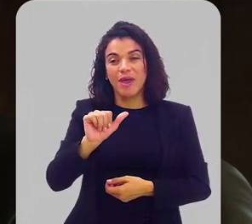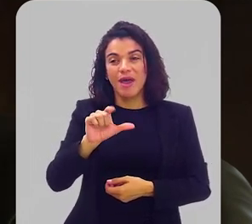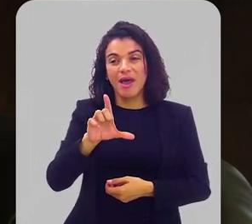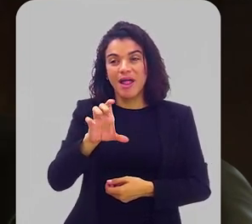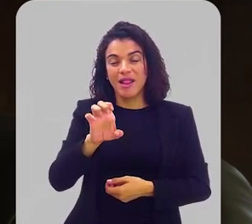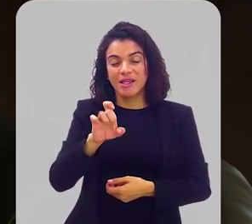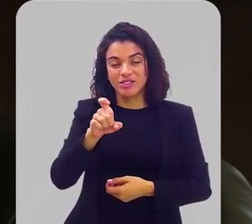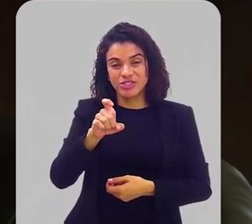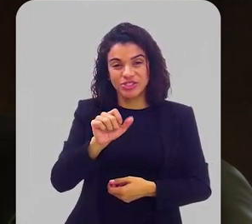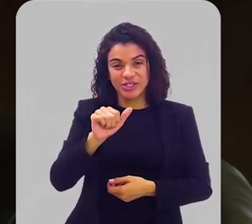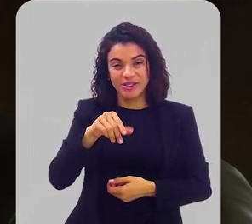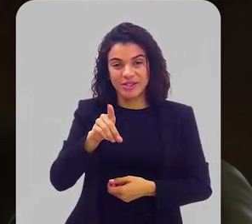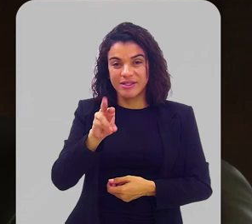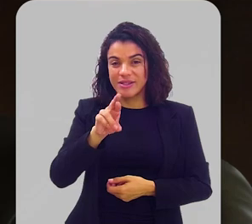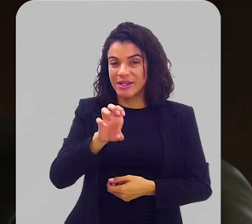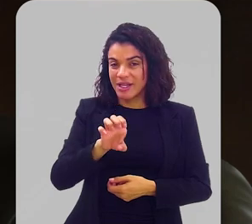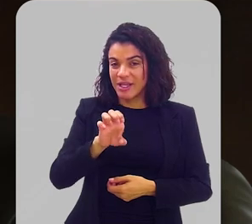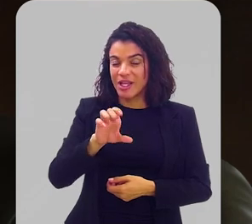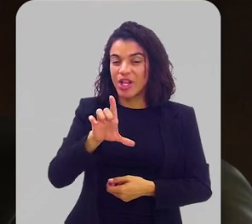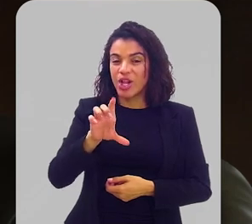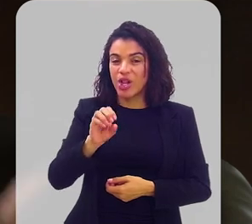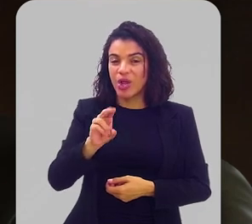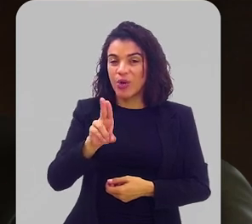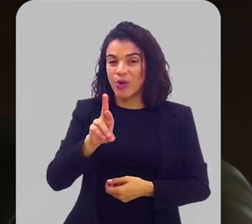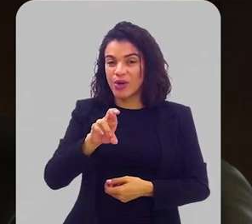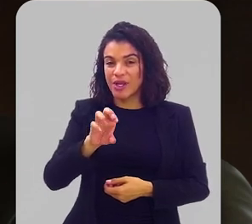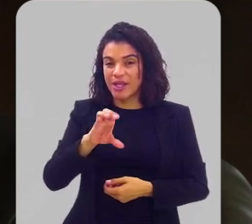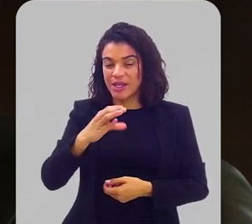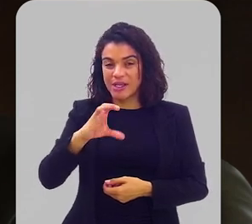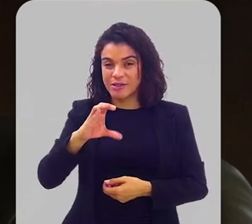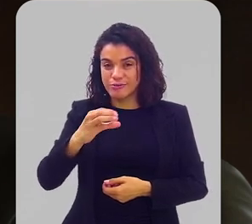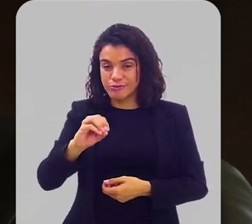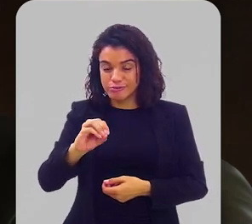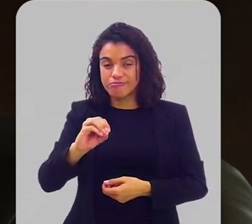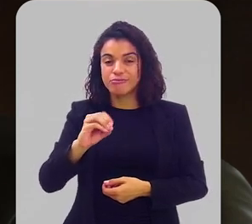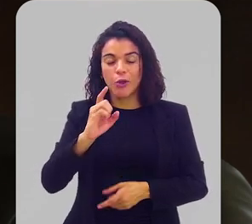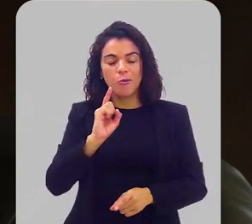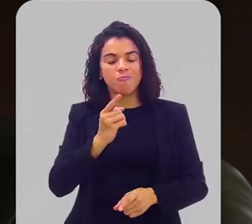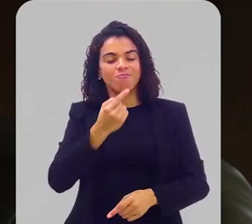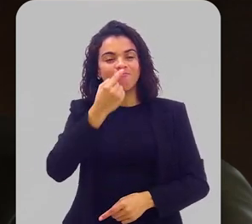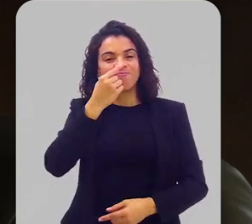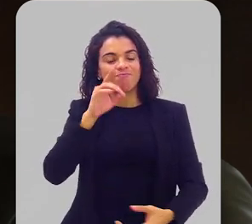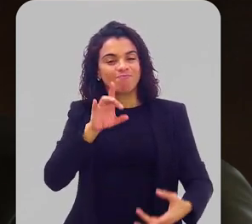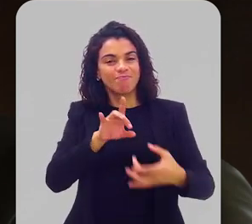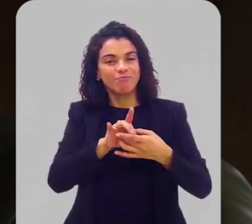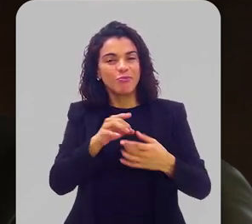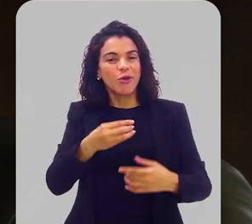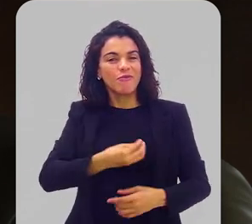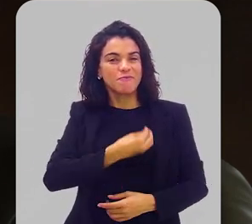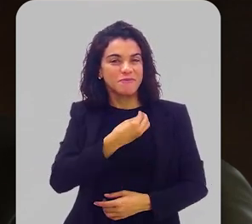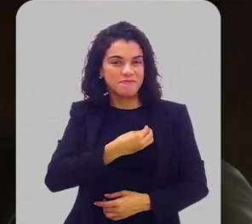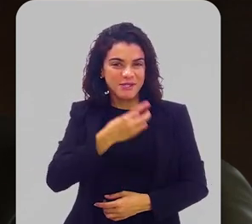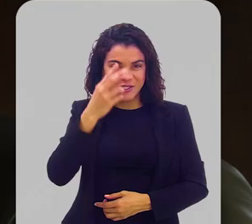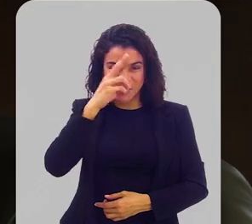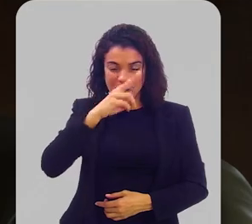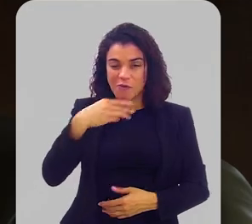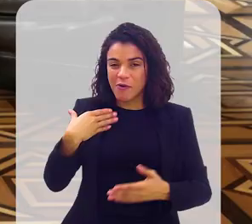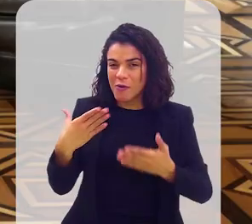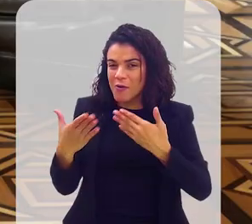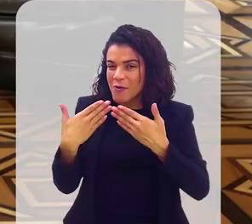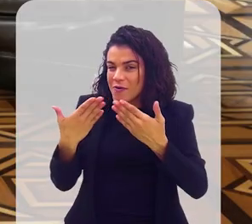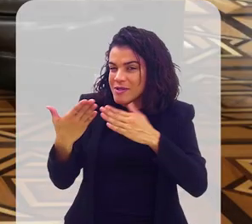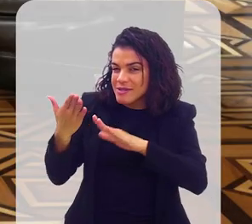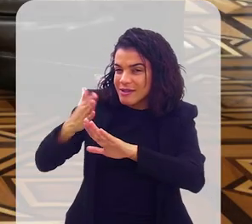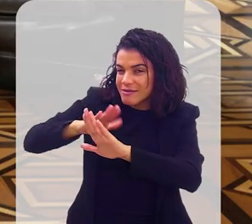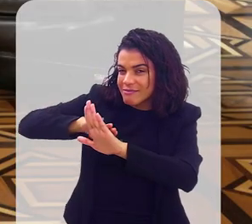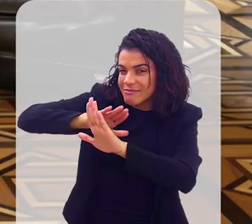Lourenço, né? E a letra me identificou muito porque faz parte da minha história. Eu estava ali conversando nos bastidores